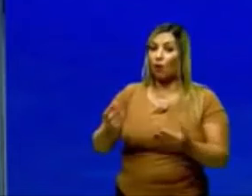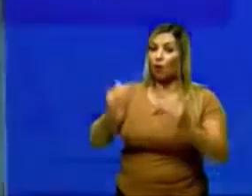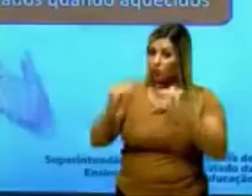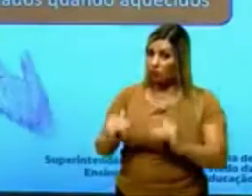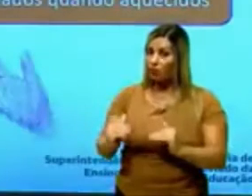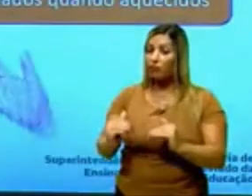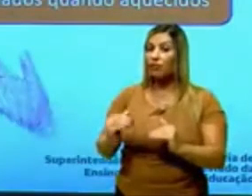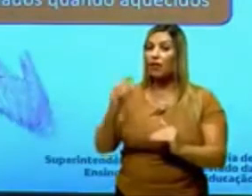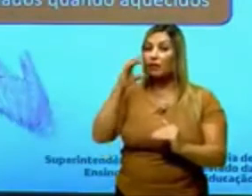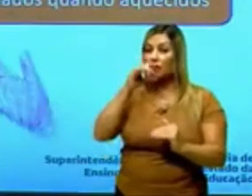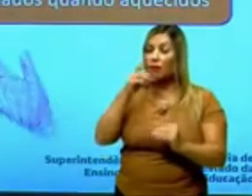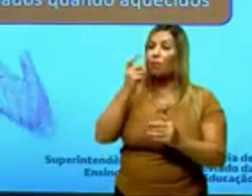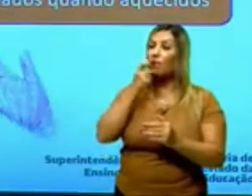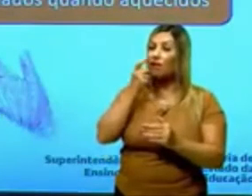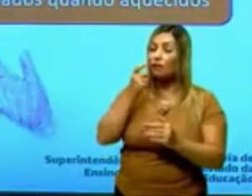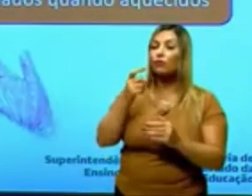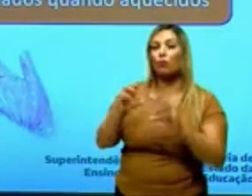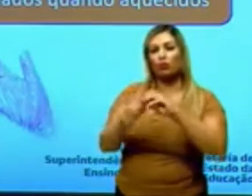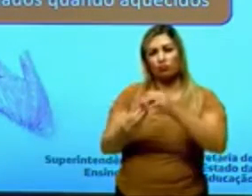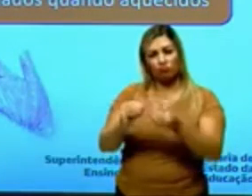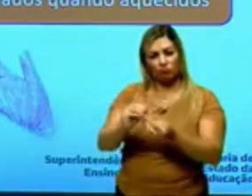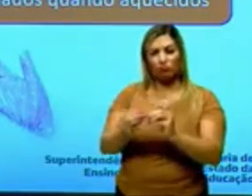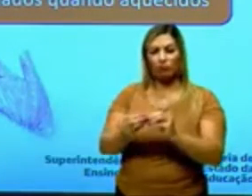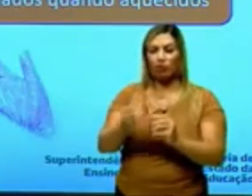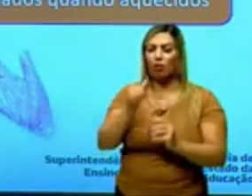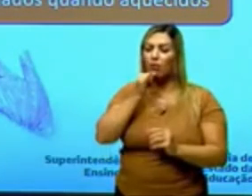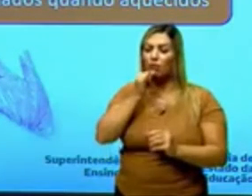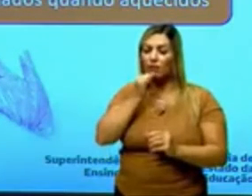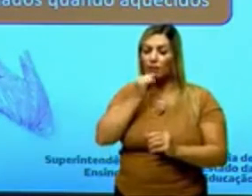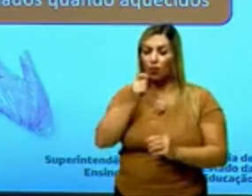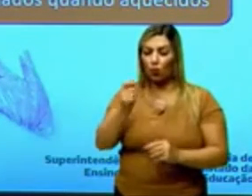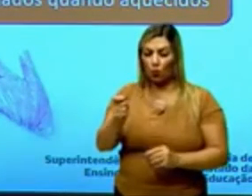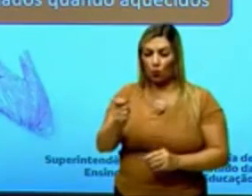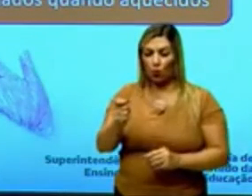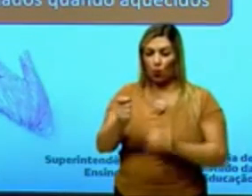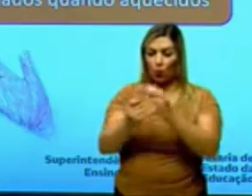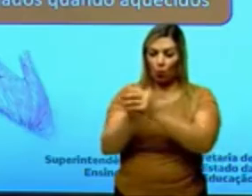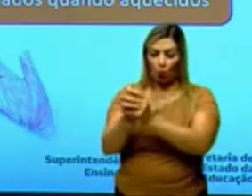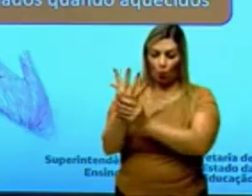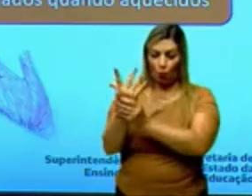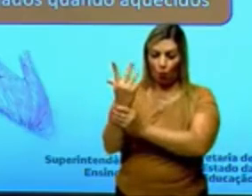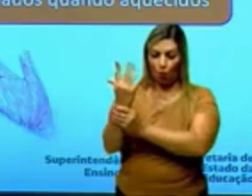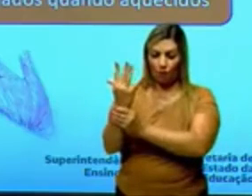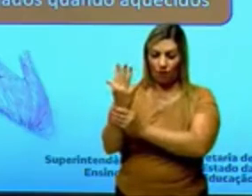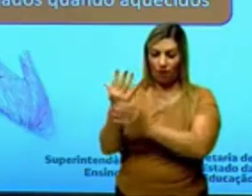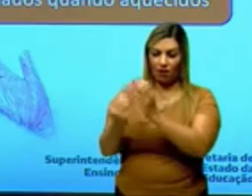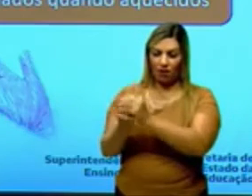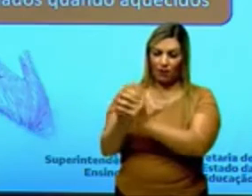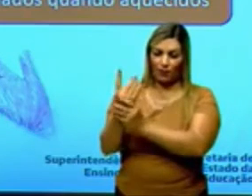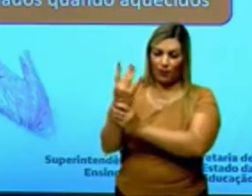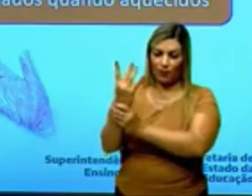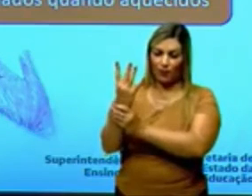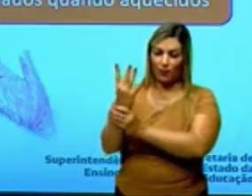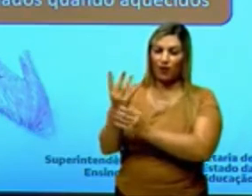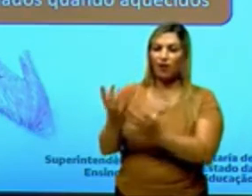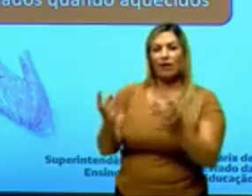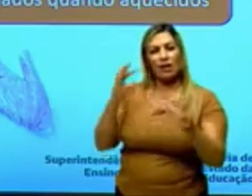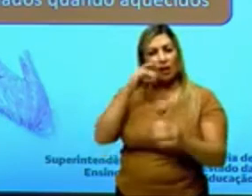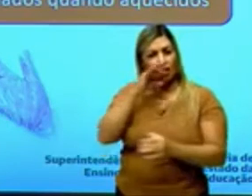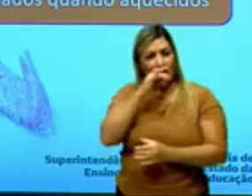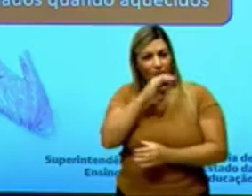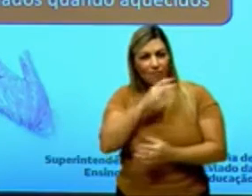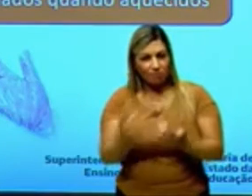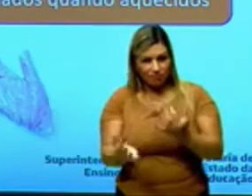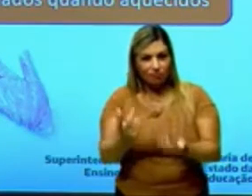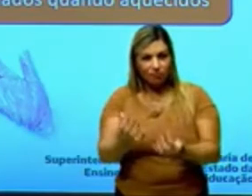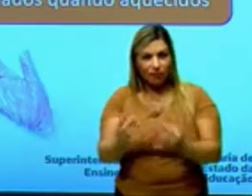moldados quando aquecidos. Se eu pegar uma luva, por exemplo, essa luva descartável, né, o que acontece? Eu aqueço, ela vai